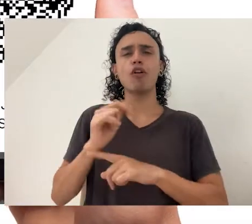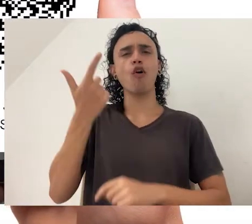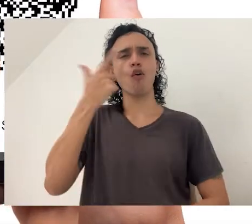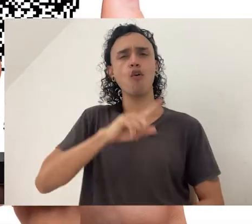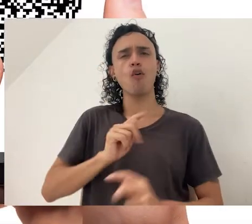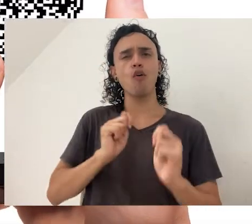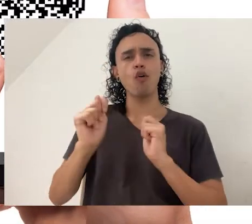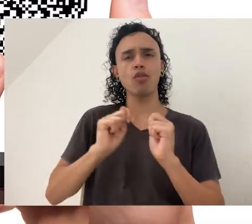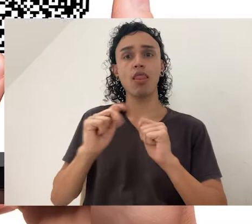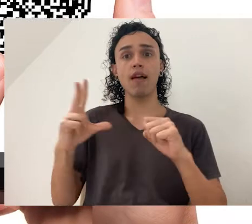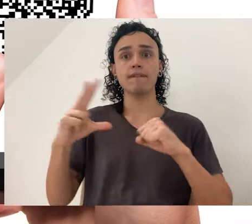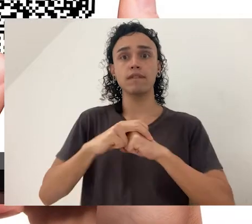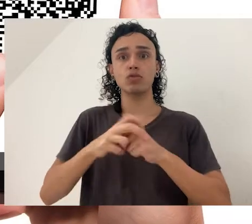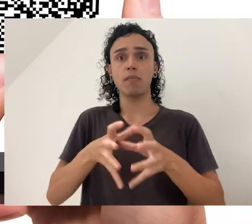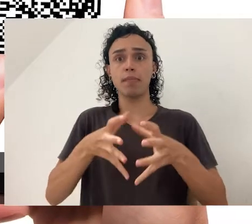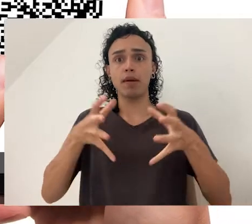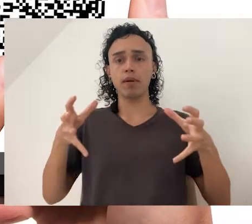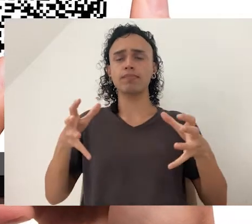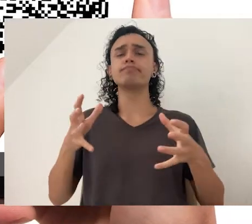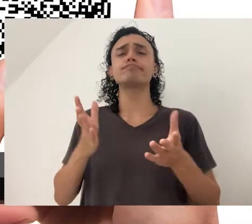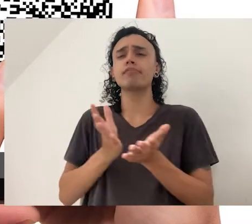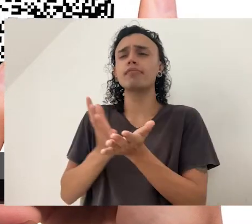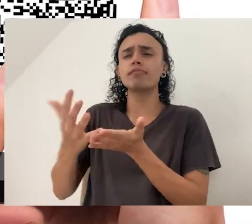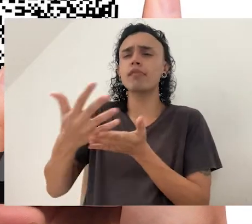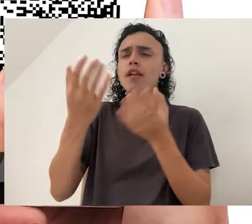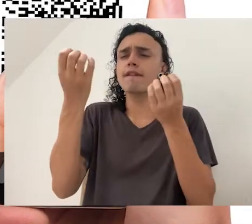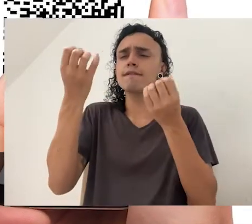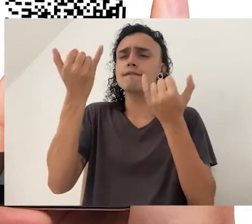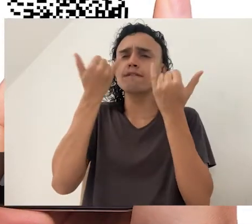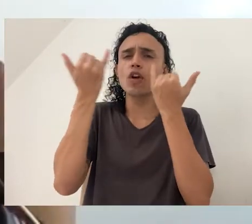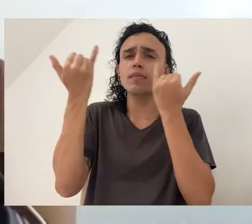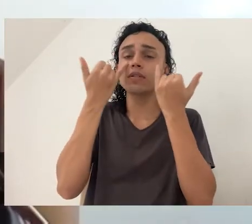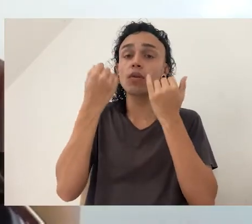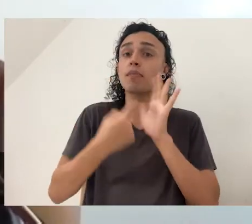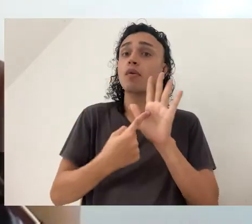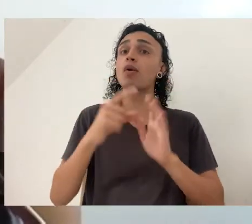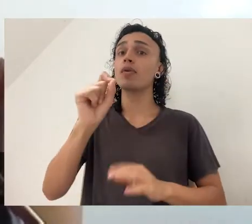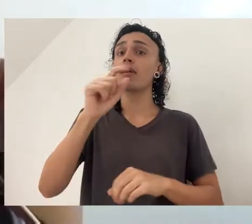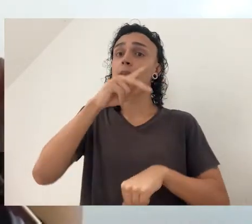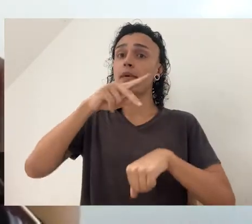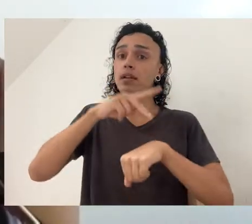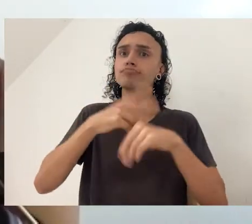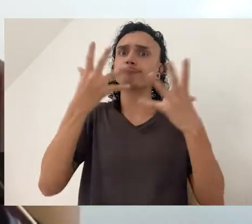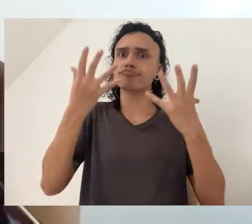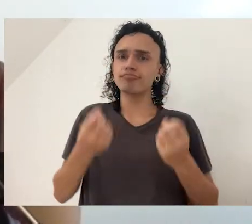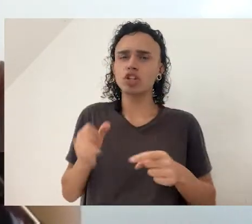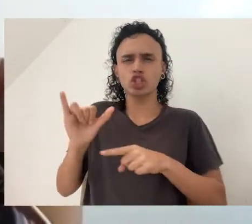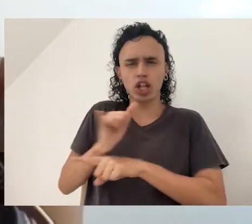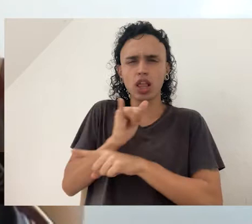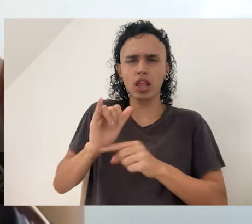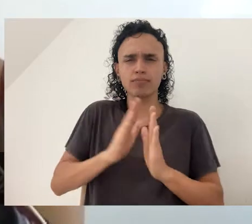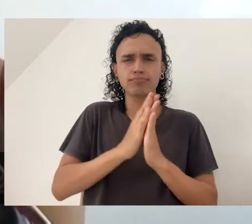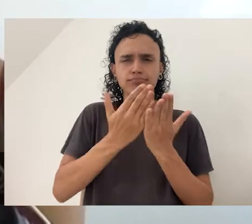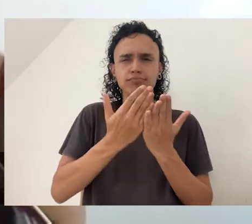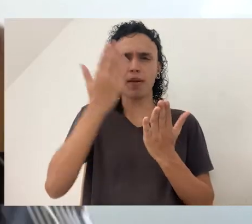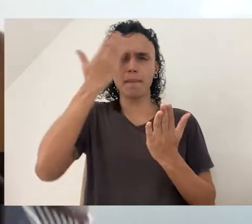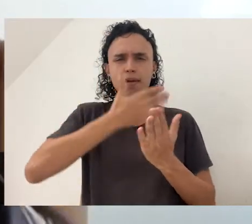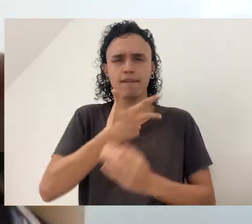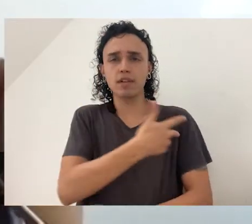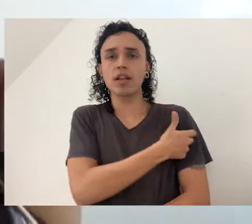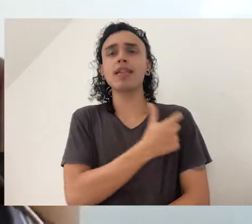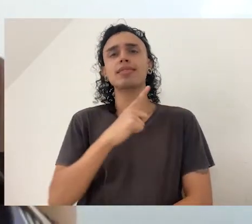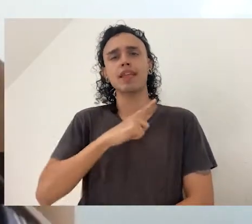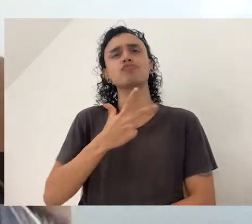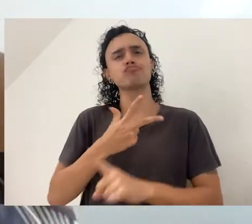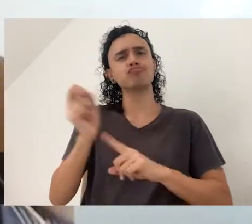mostram que os países que estão utilizando o passaporte estão tendo mais sucesso na